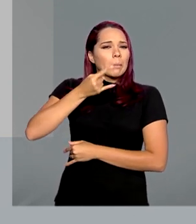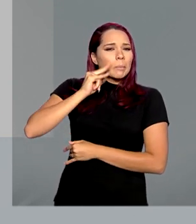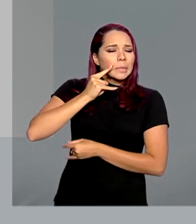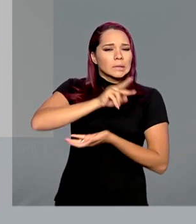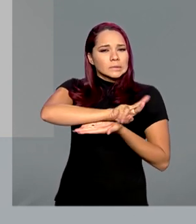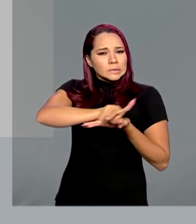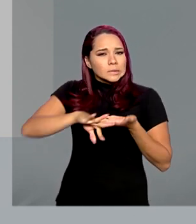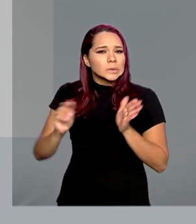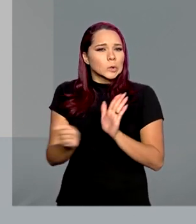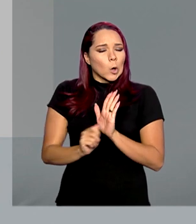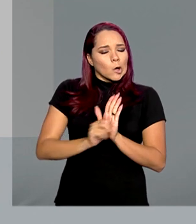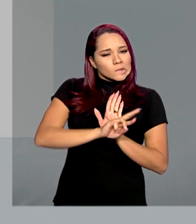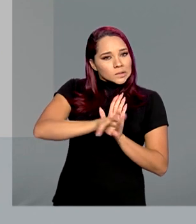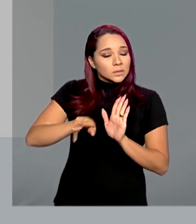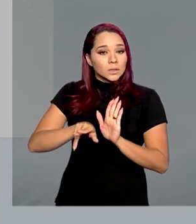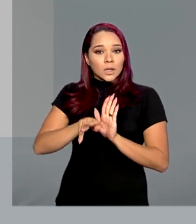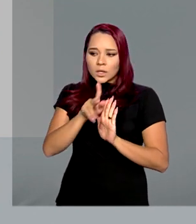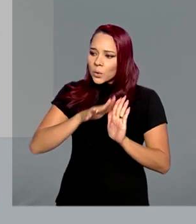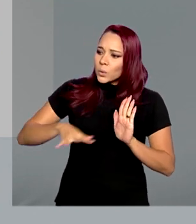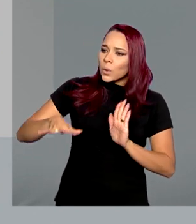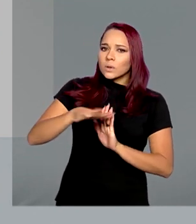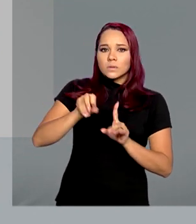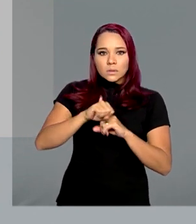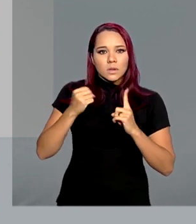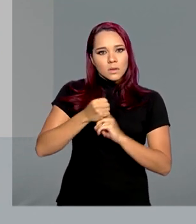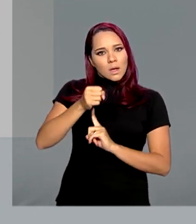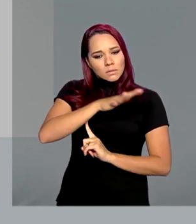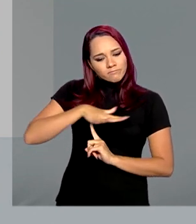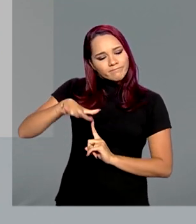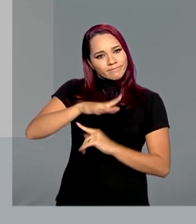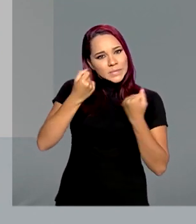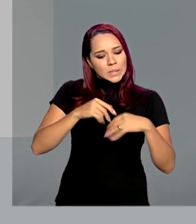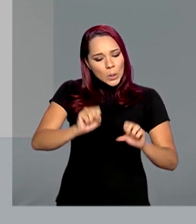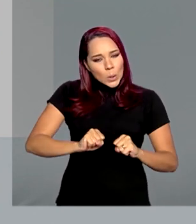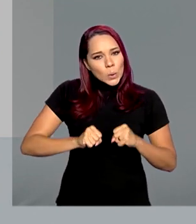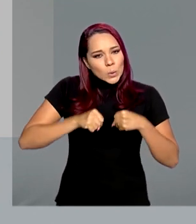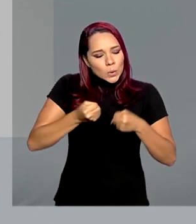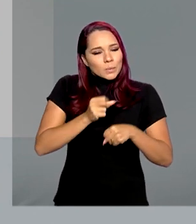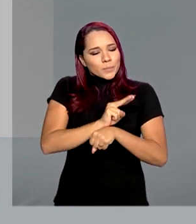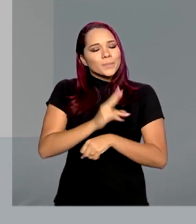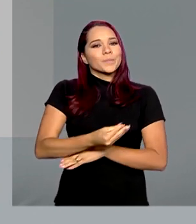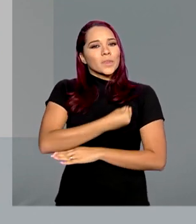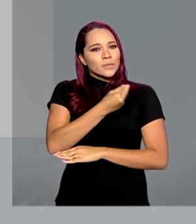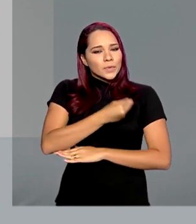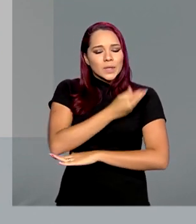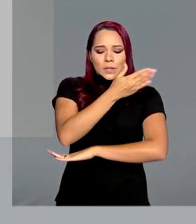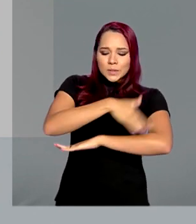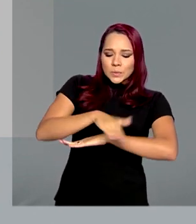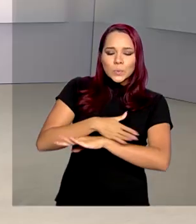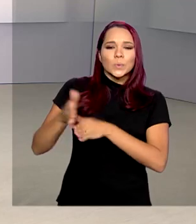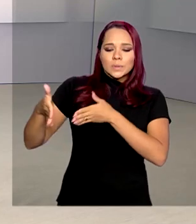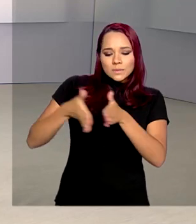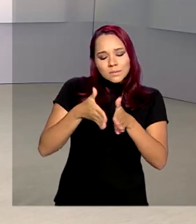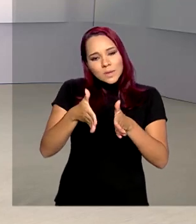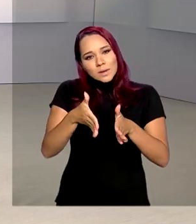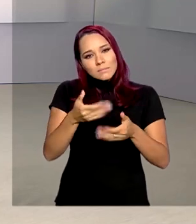drogas. Toda a sociedade brasileira tem que entrar na luta pela vida em nossas ruas e estradas.